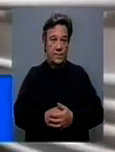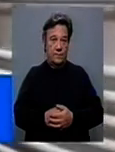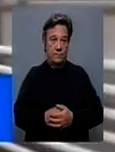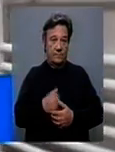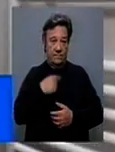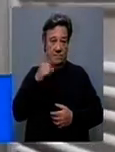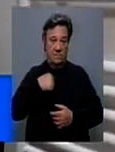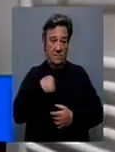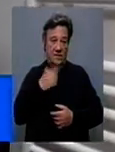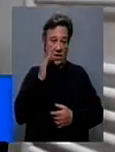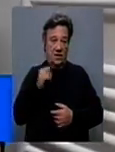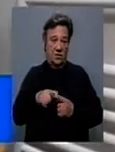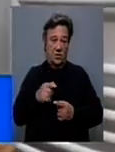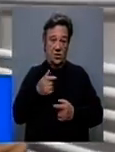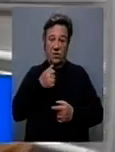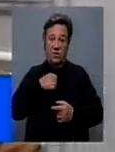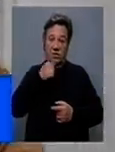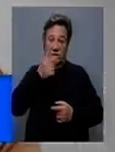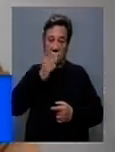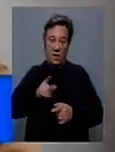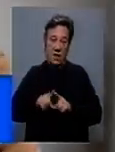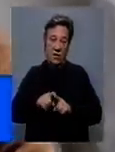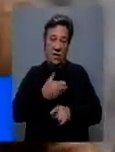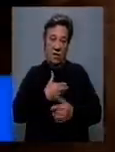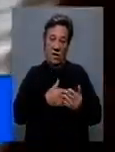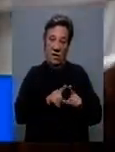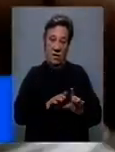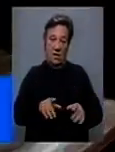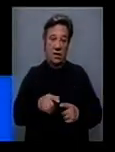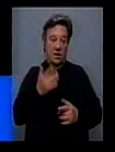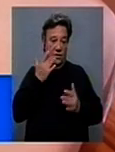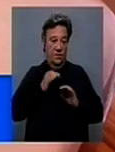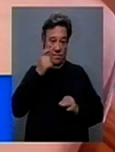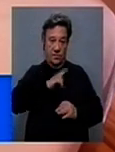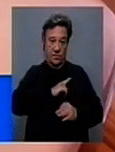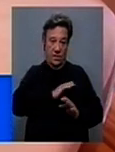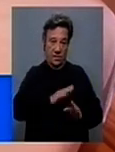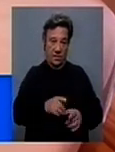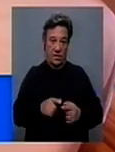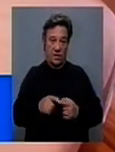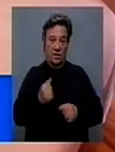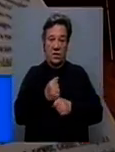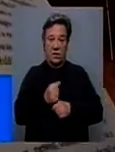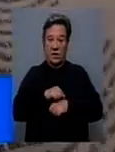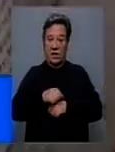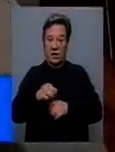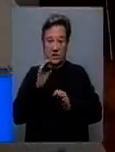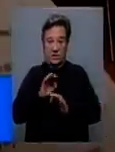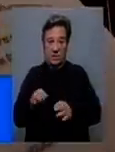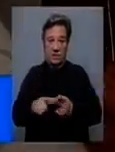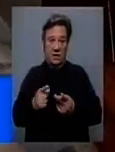Também eu tento que as rotinas sejam semelhantes às que tinha anteriormente. Higiene pessoal. Tarefas domésticas,